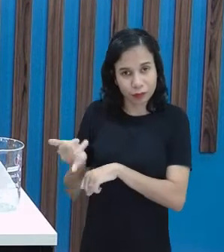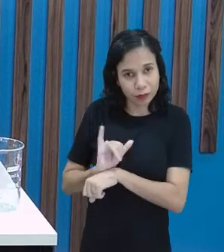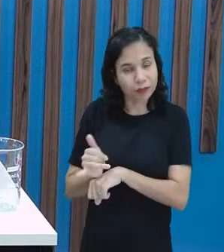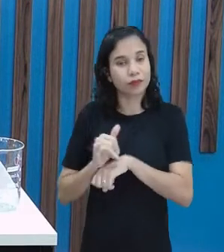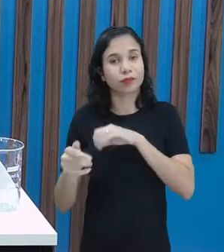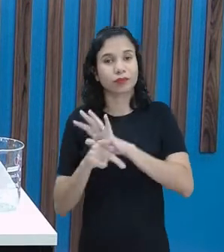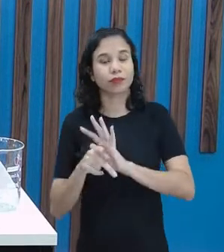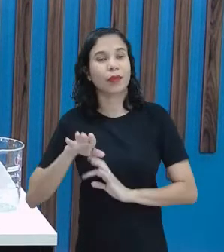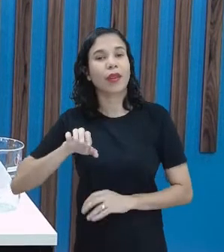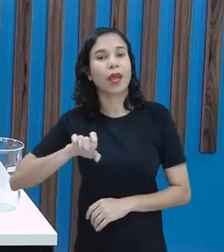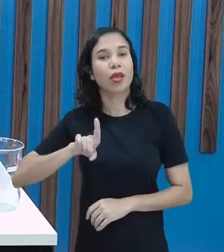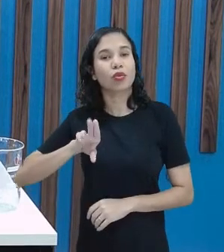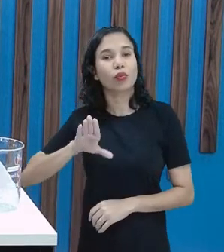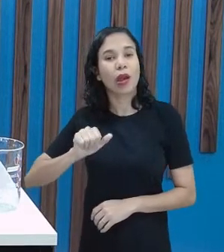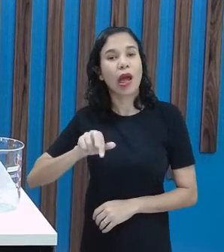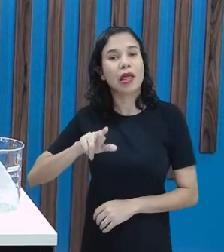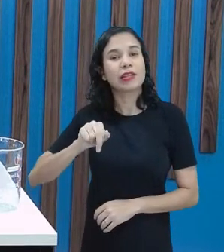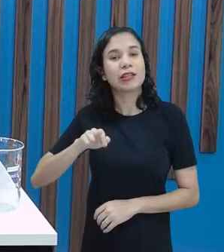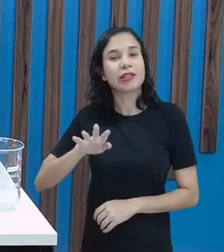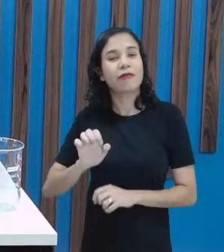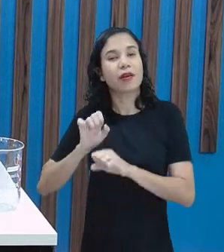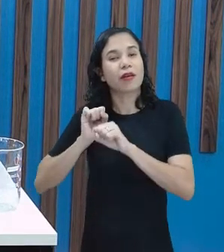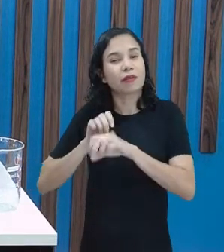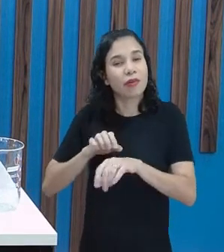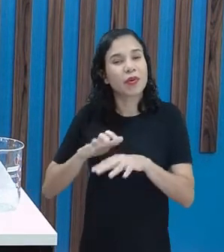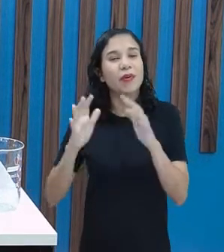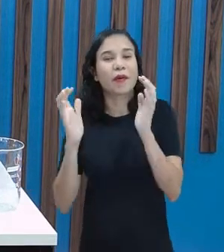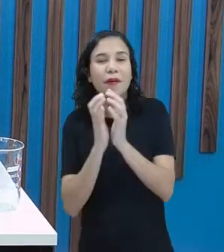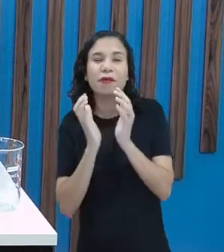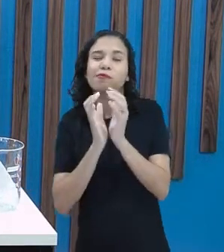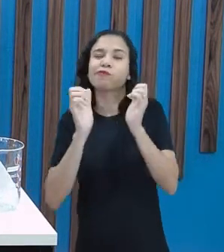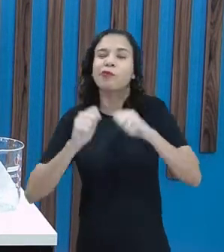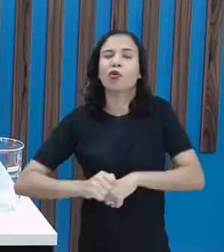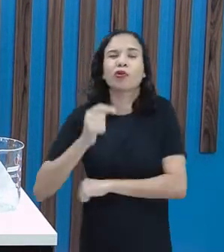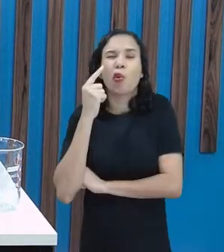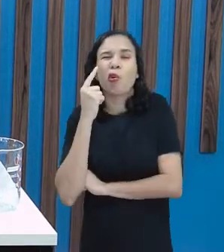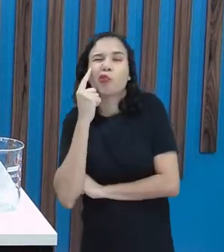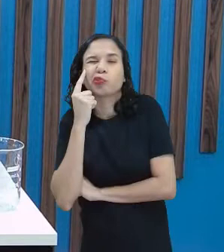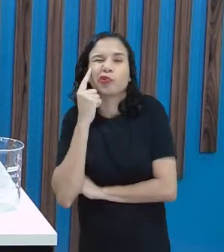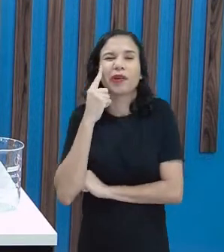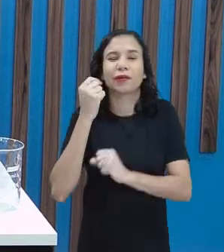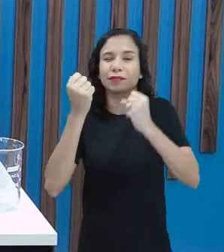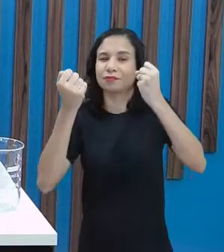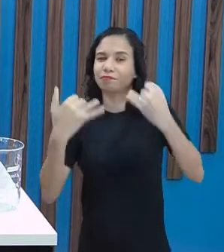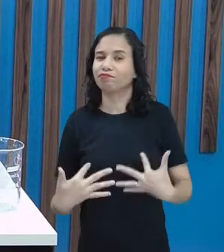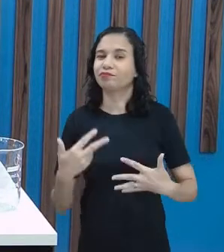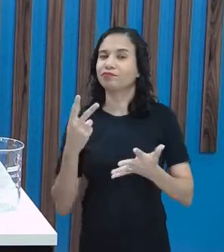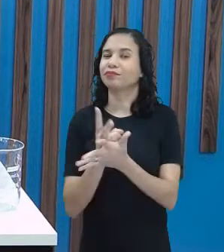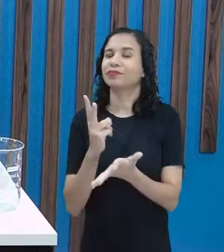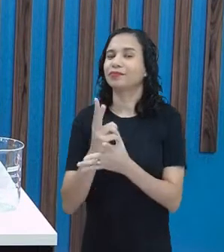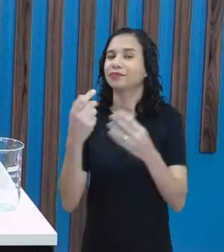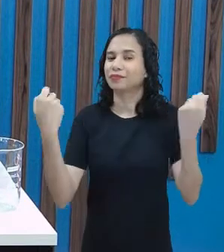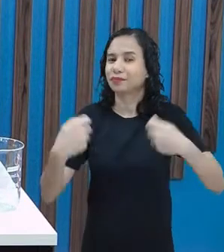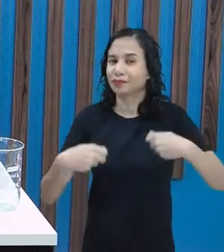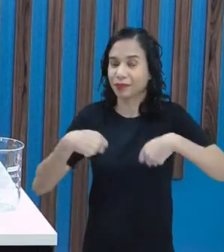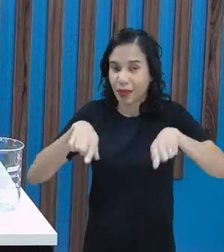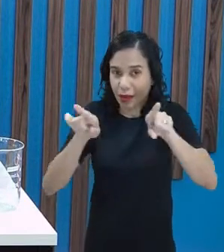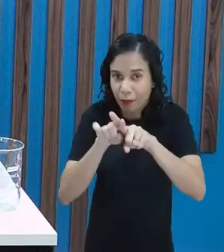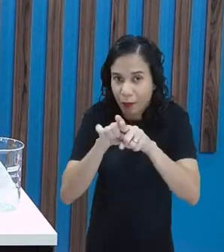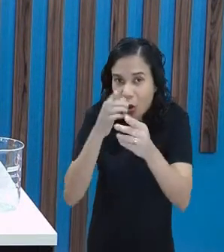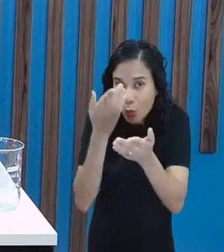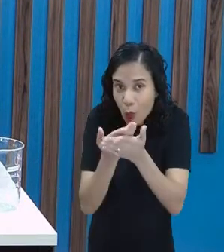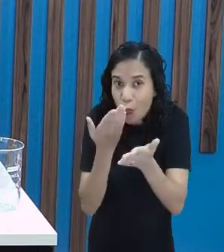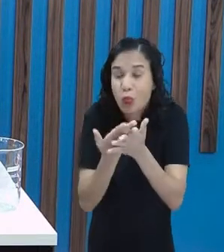Recife, para você acompanhar nossas aulas, tirar dúvidas sempre que precisar e estudar.